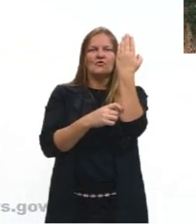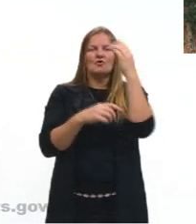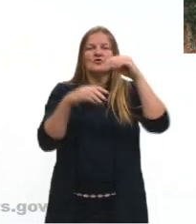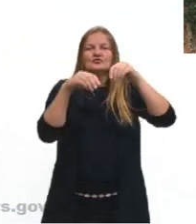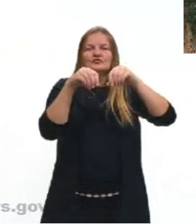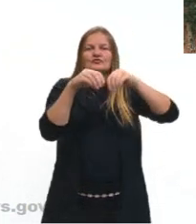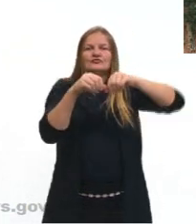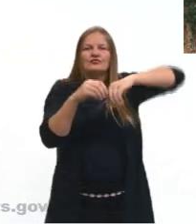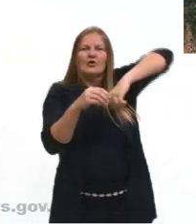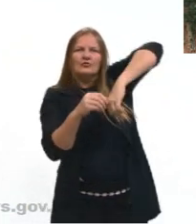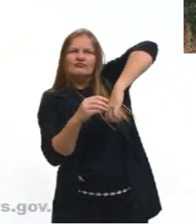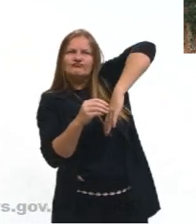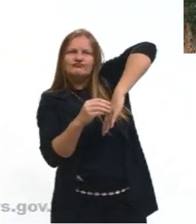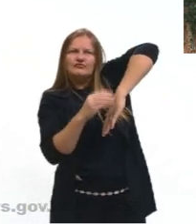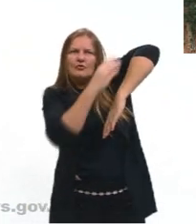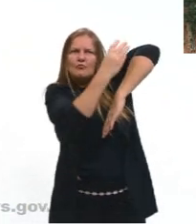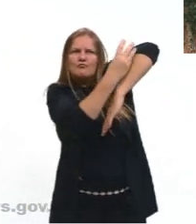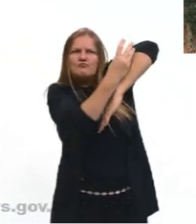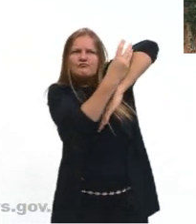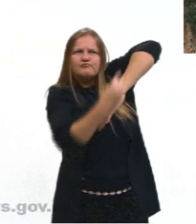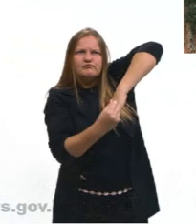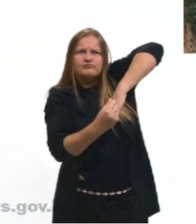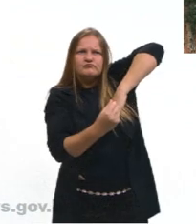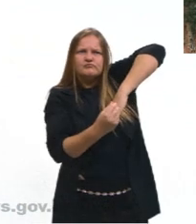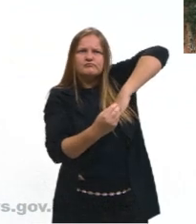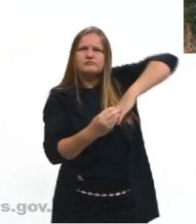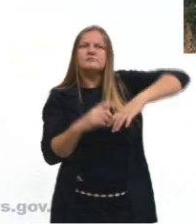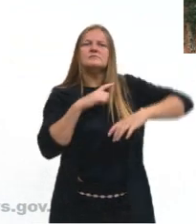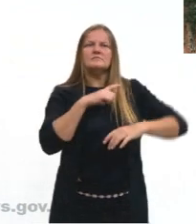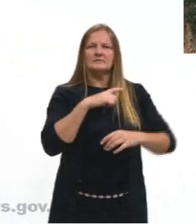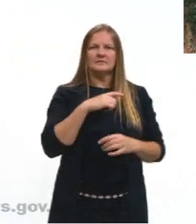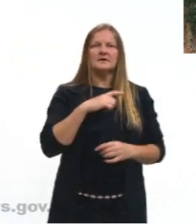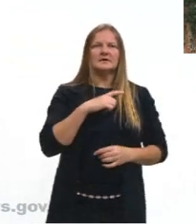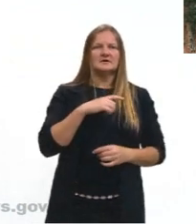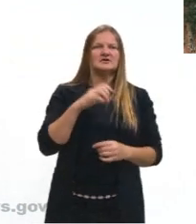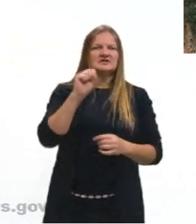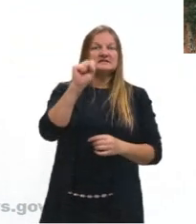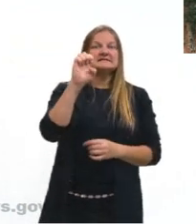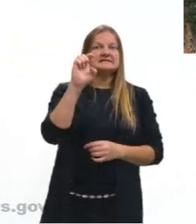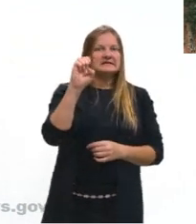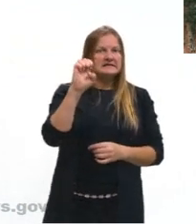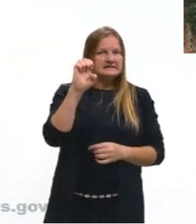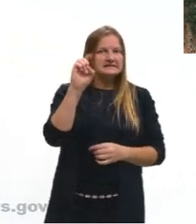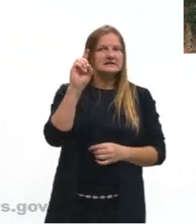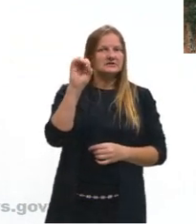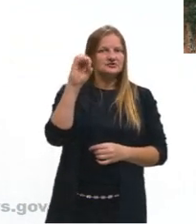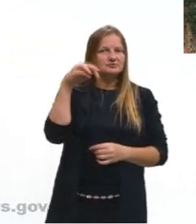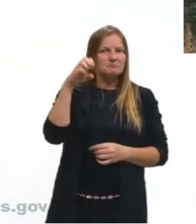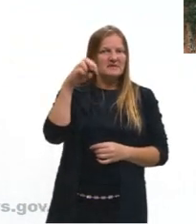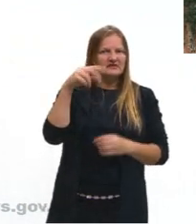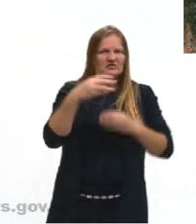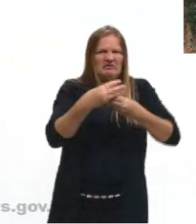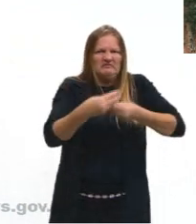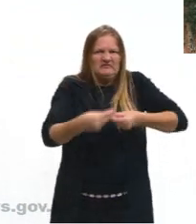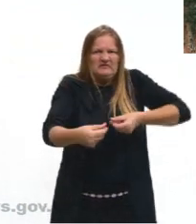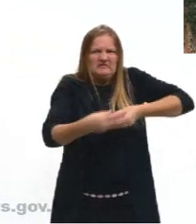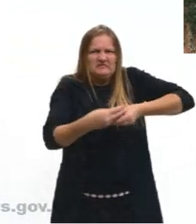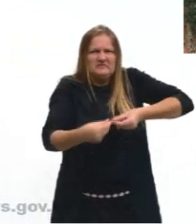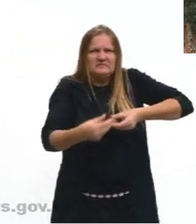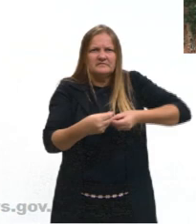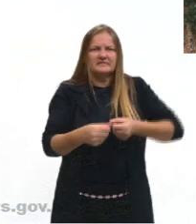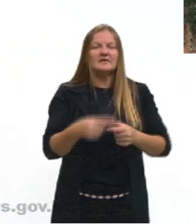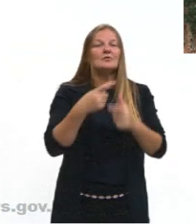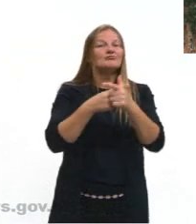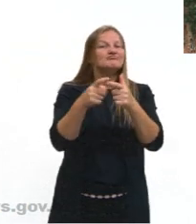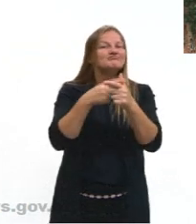certo? Então, nós temos aí avalanche de sedimento, né? De lama, desce tudo. Qual que o